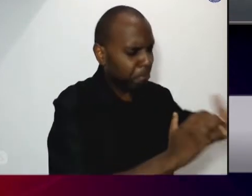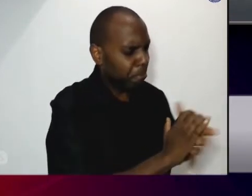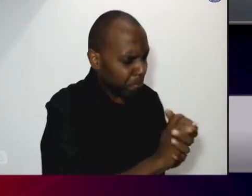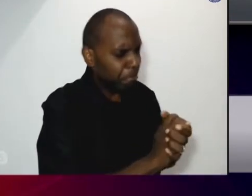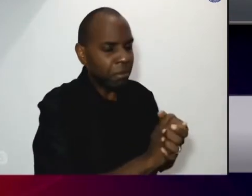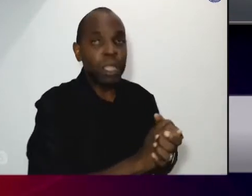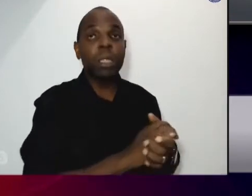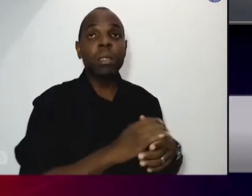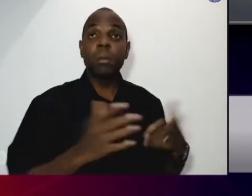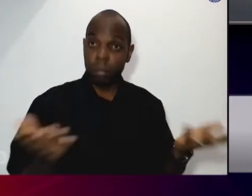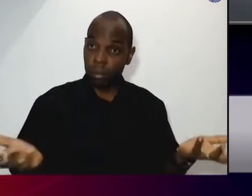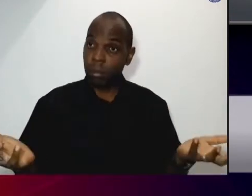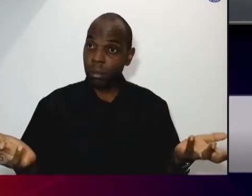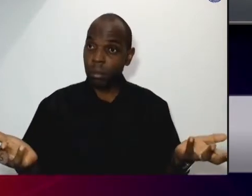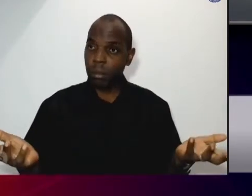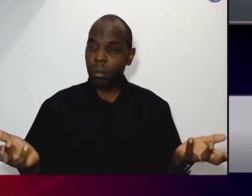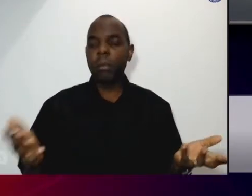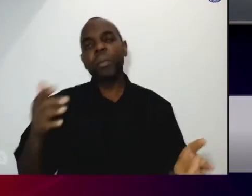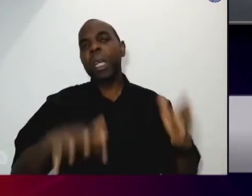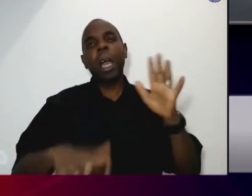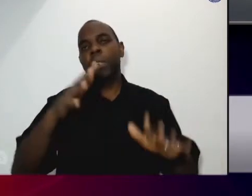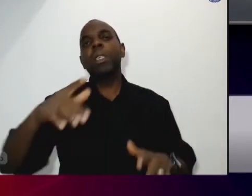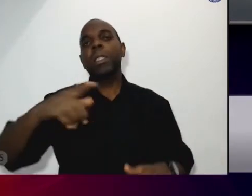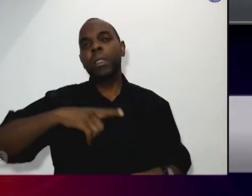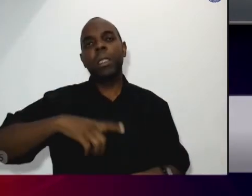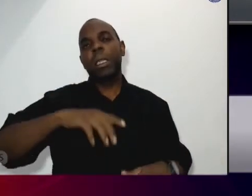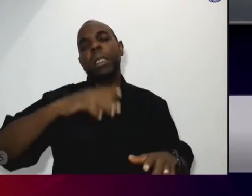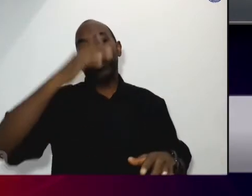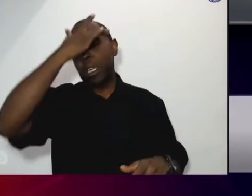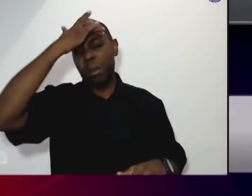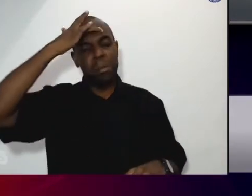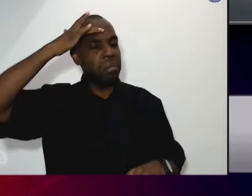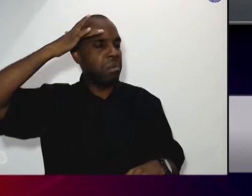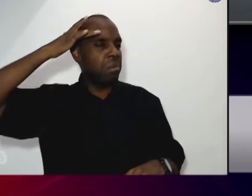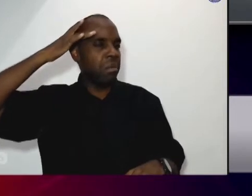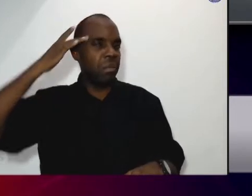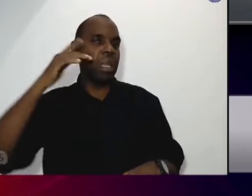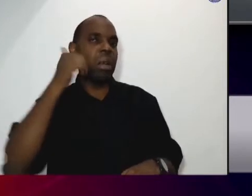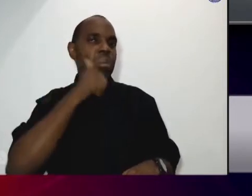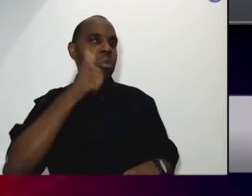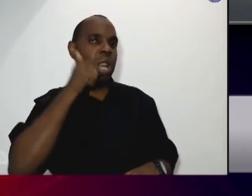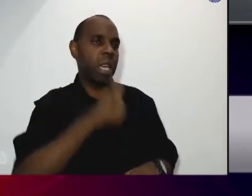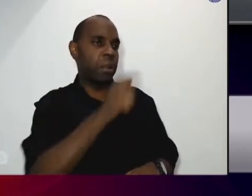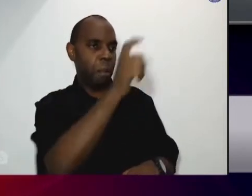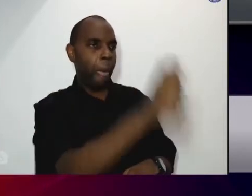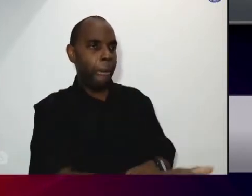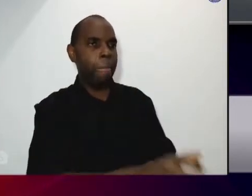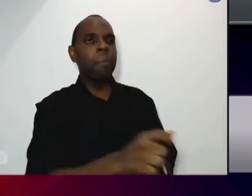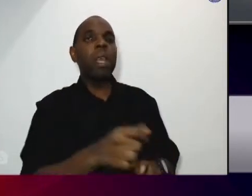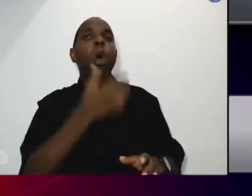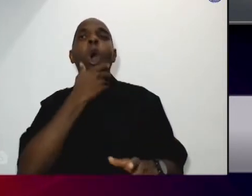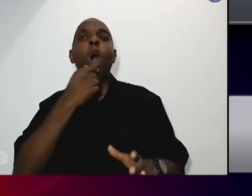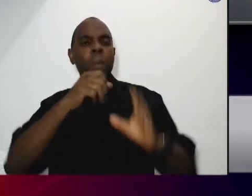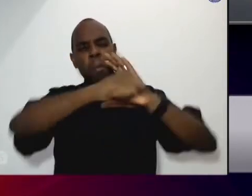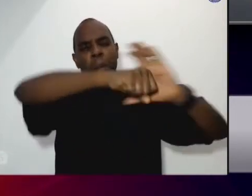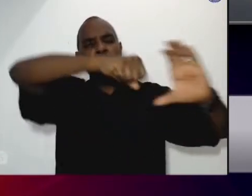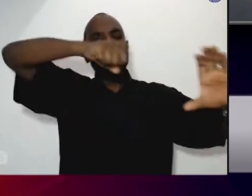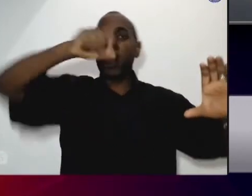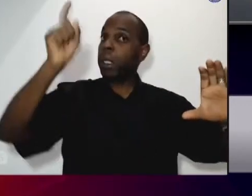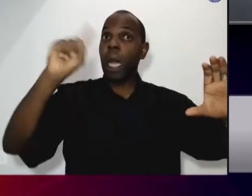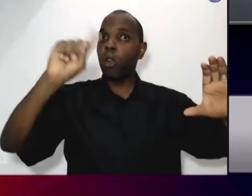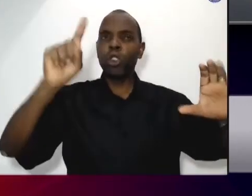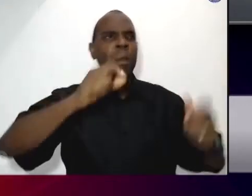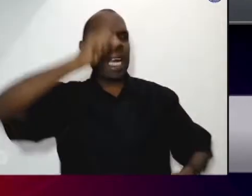física está sofrendo aquela violência psicológica ela quer só se separar muitas vezes ela fala eu quero só separar